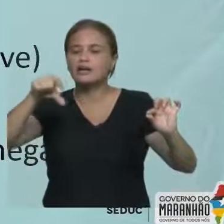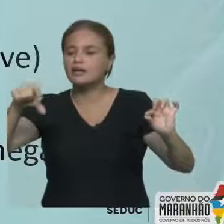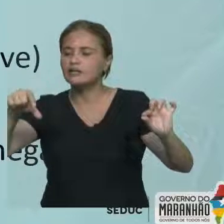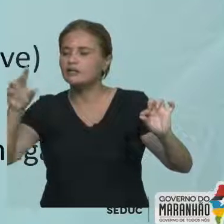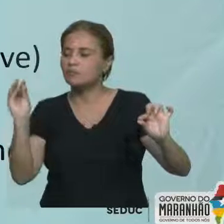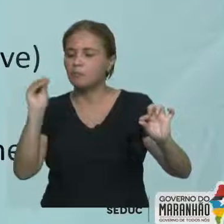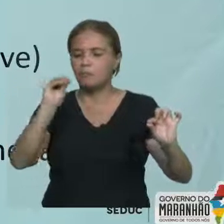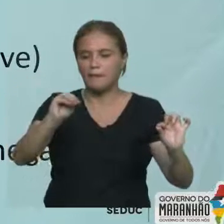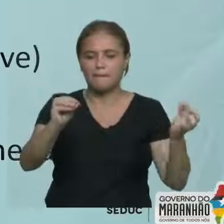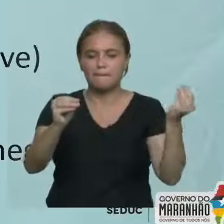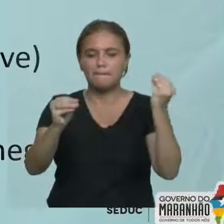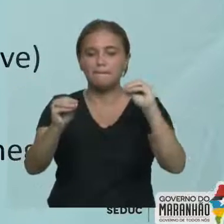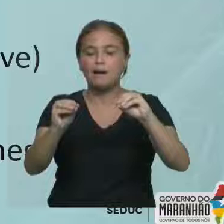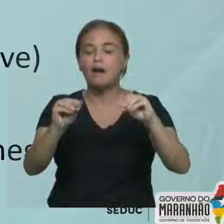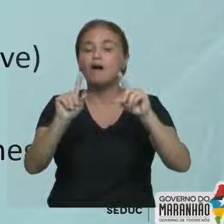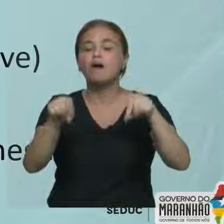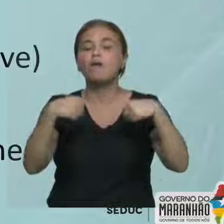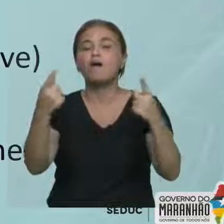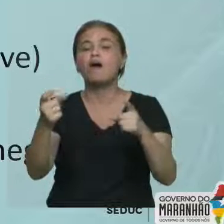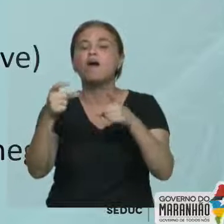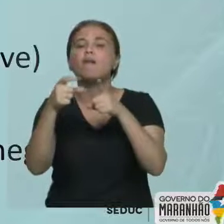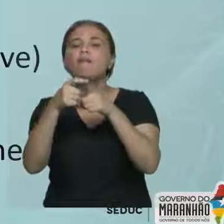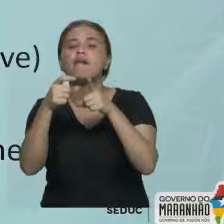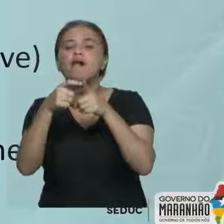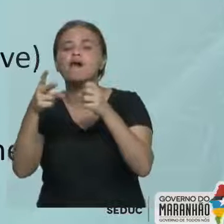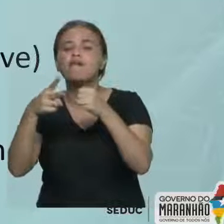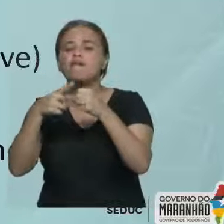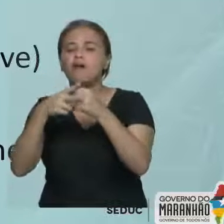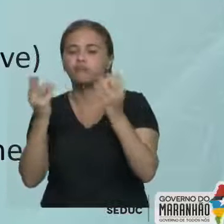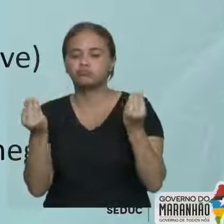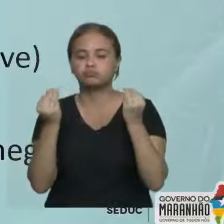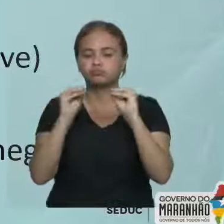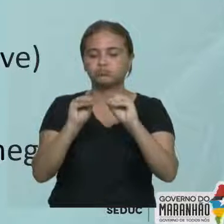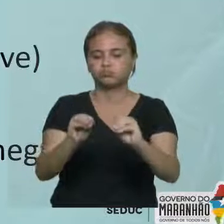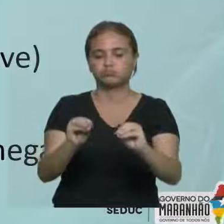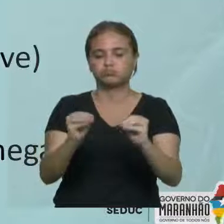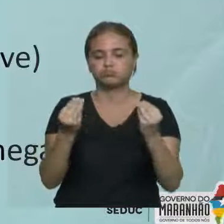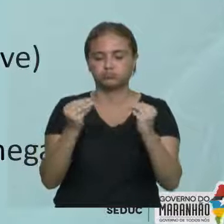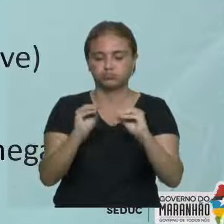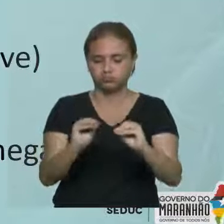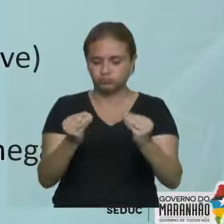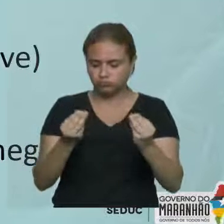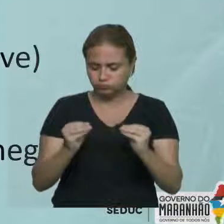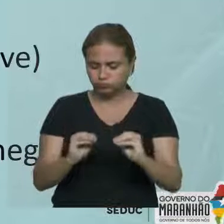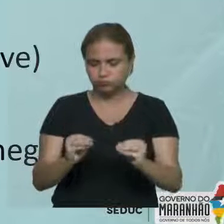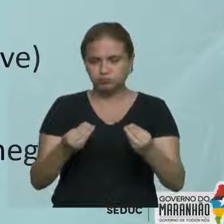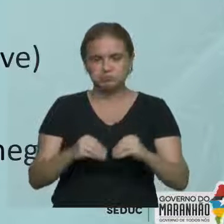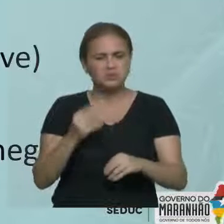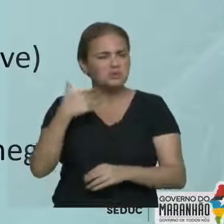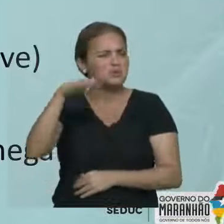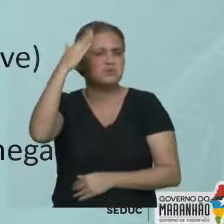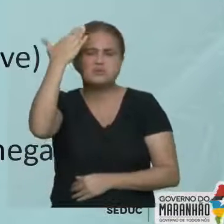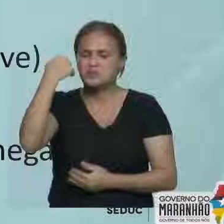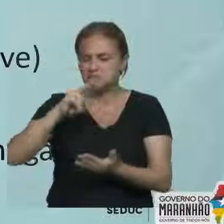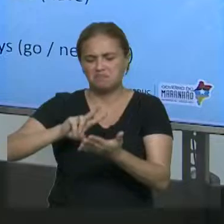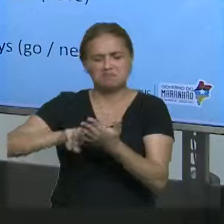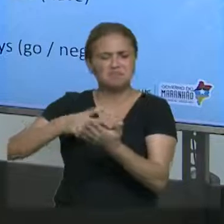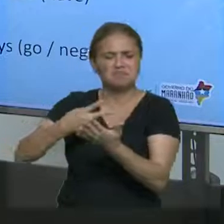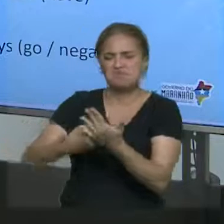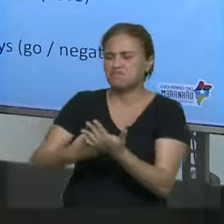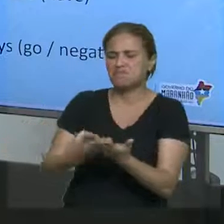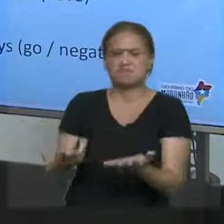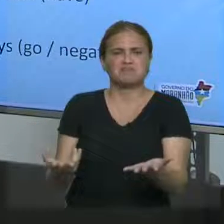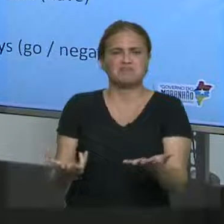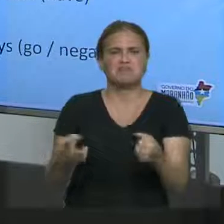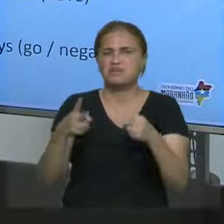never. E aí, nós temos o verbo play, outside. Por que eu não vou dar a tradução ainda, gente? Às vezes, o aluno, ah, eu não sei traduzir, eu não sei fazer.